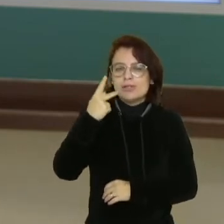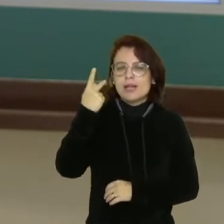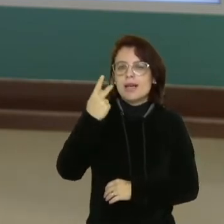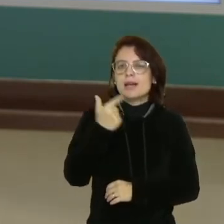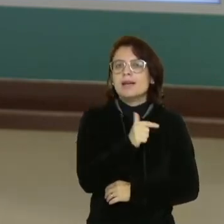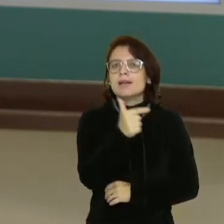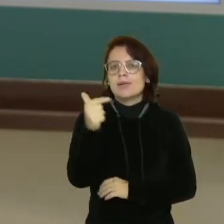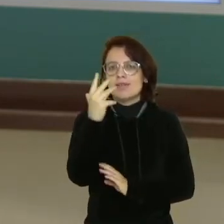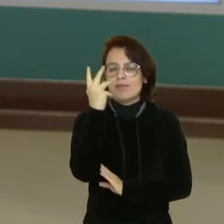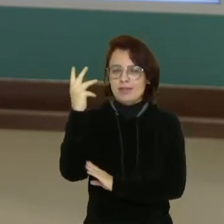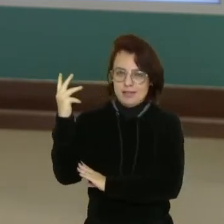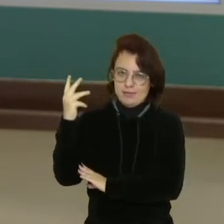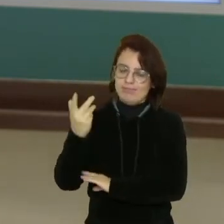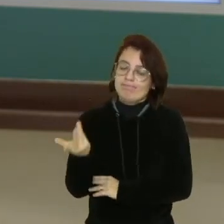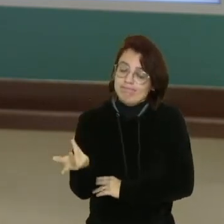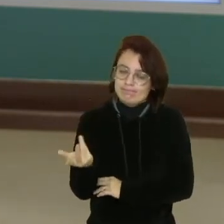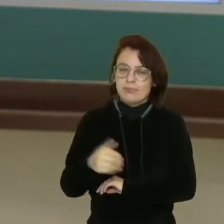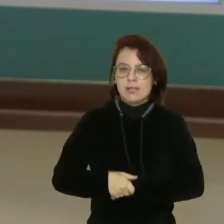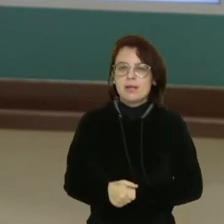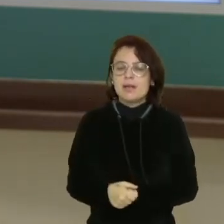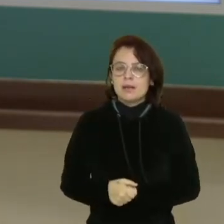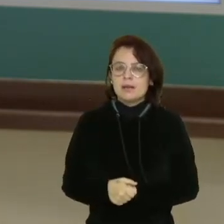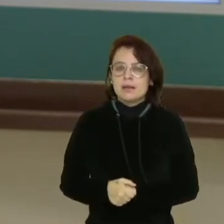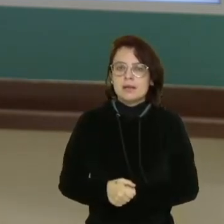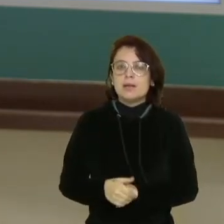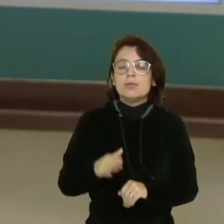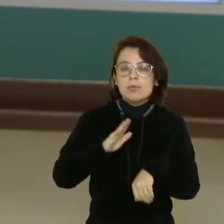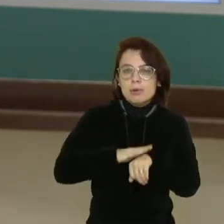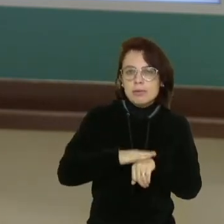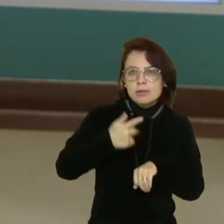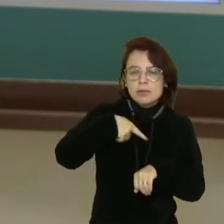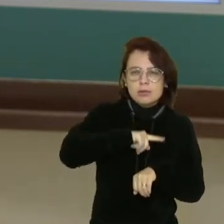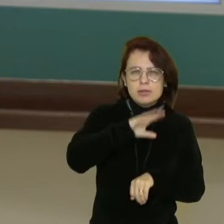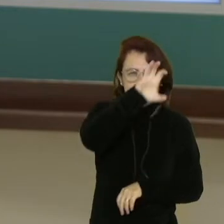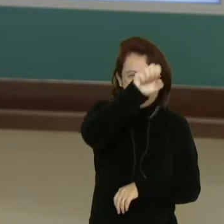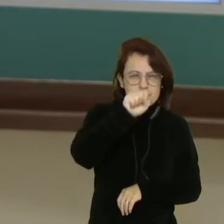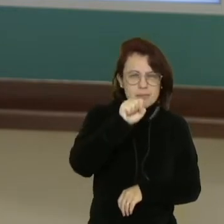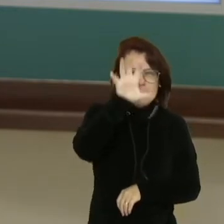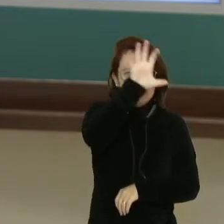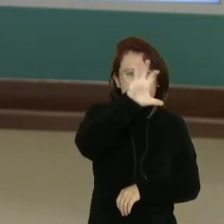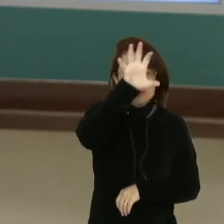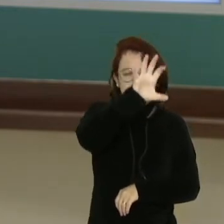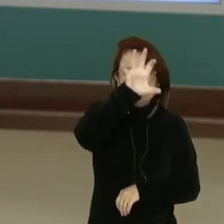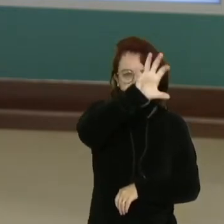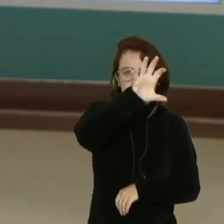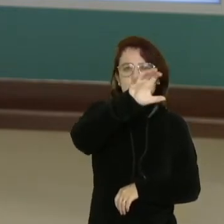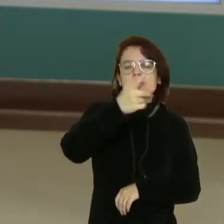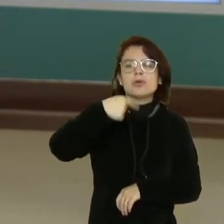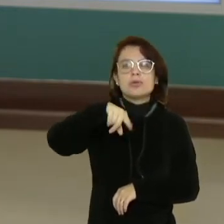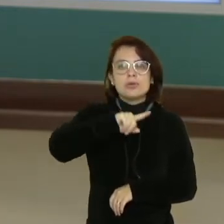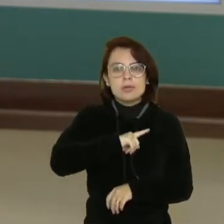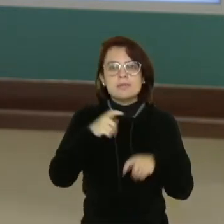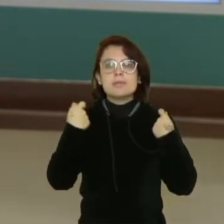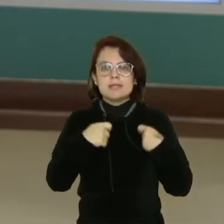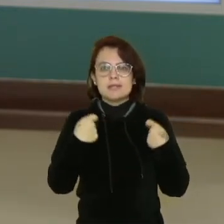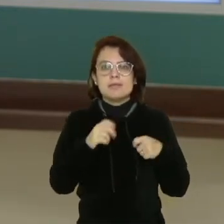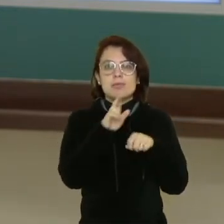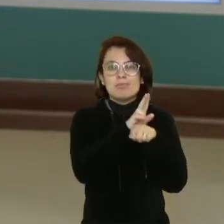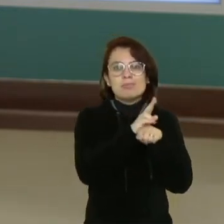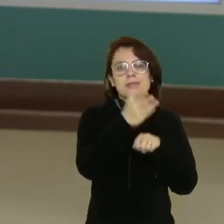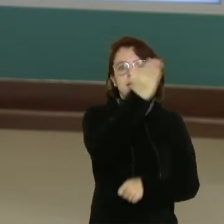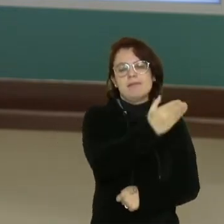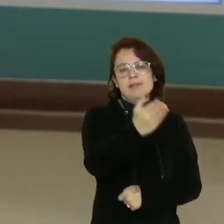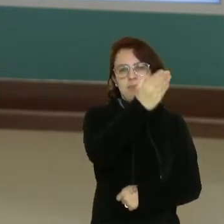amazônica e estudamos ele como região centro-oeste, eu não posso abrir mão da ideia de que tem floresta